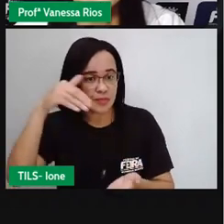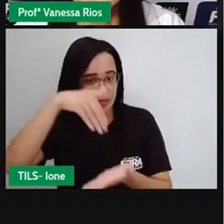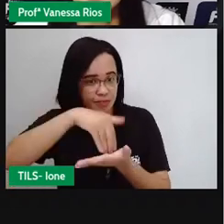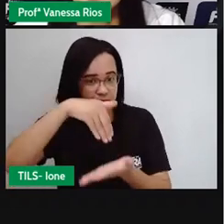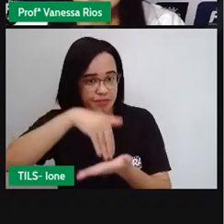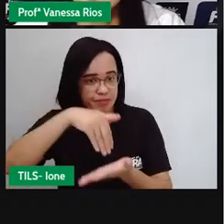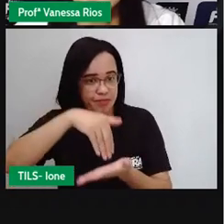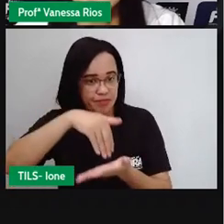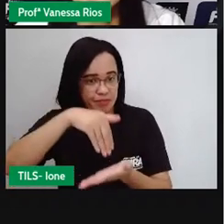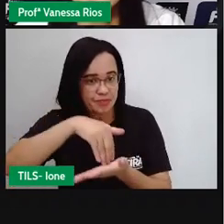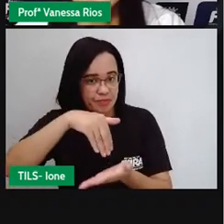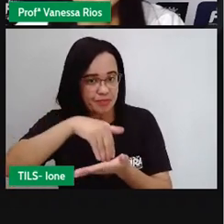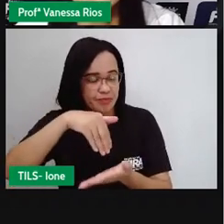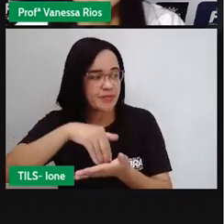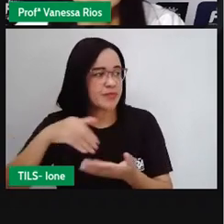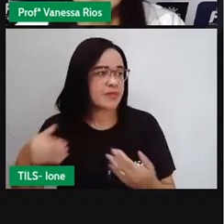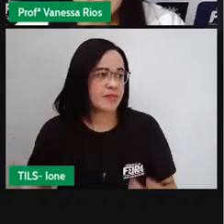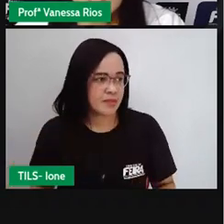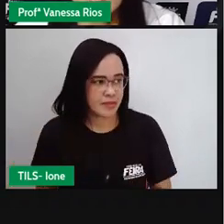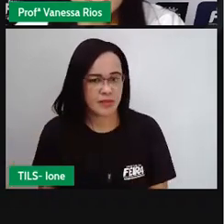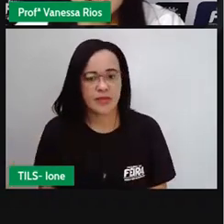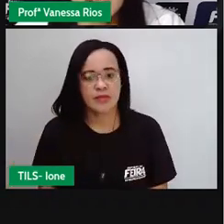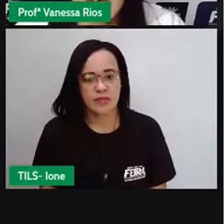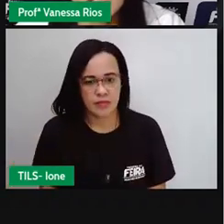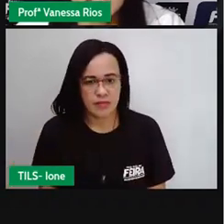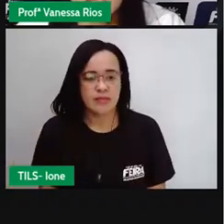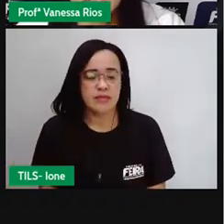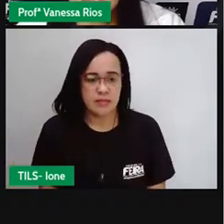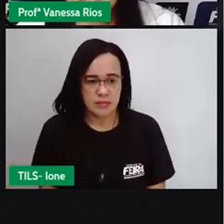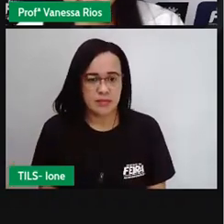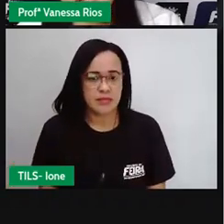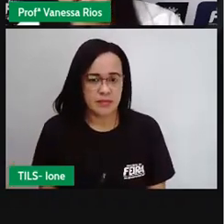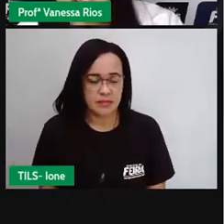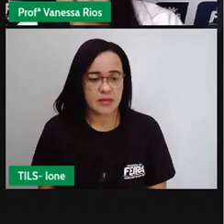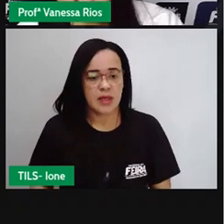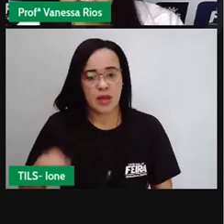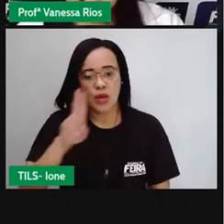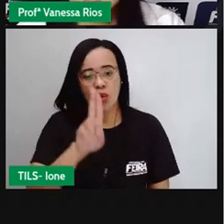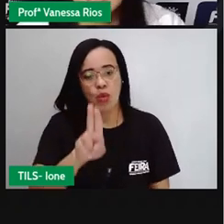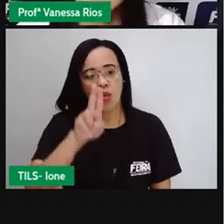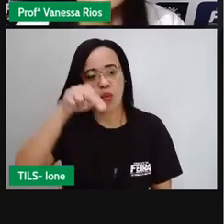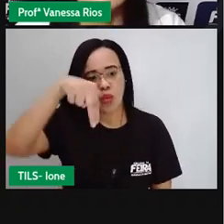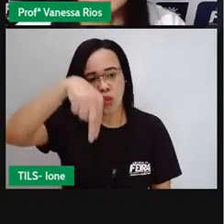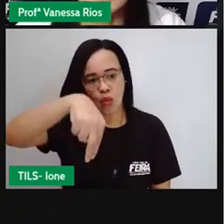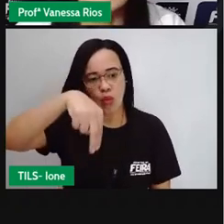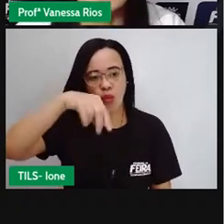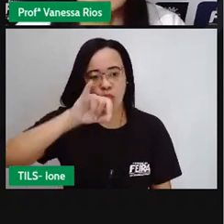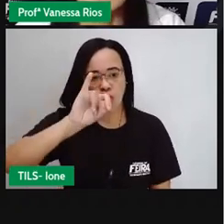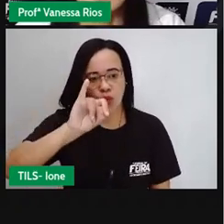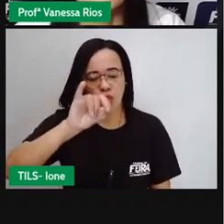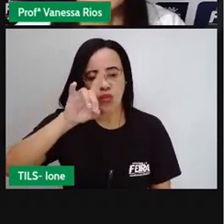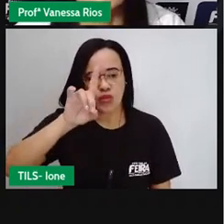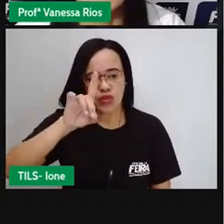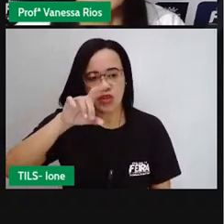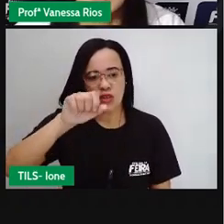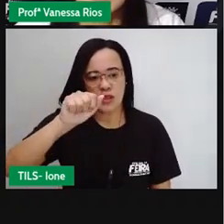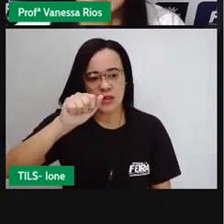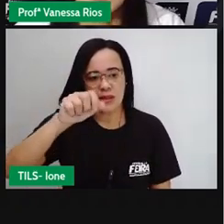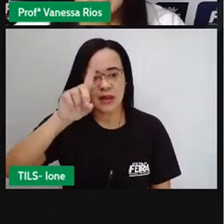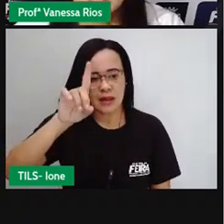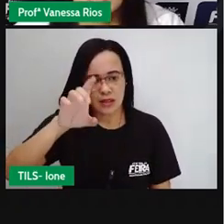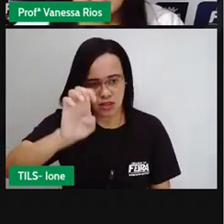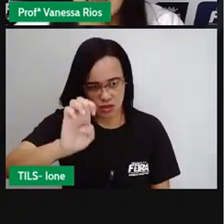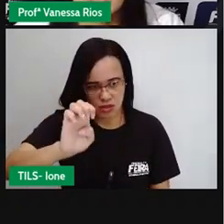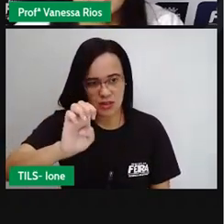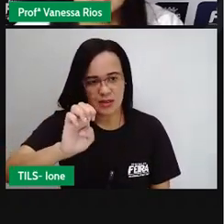filinha ó da unidade eu sempre começo a ir da direita pra esquerda então vamos lá